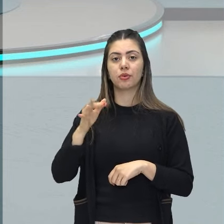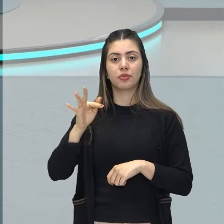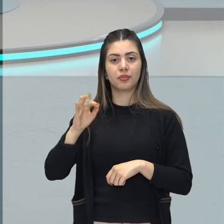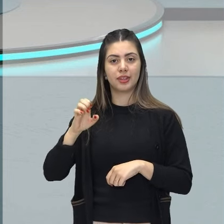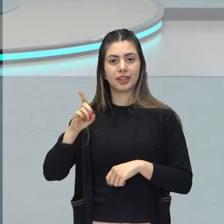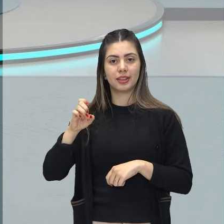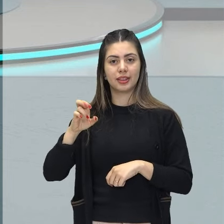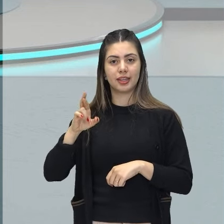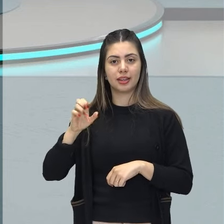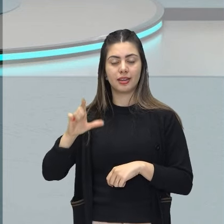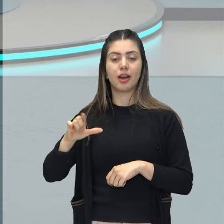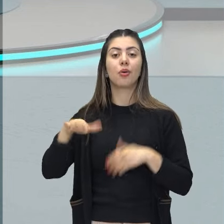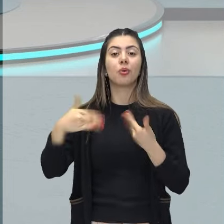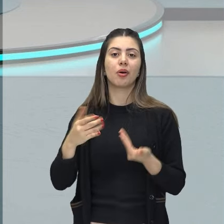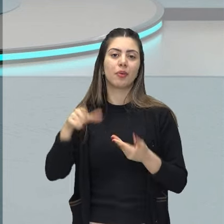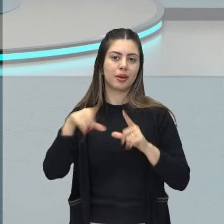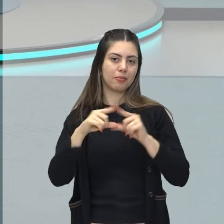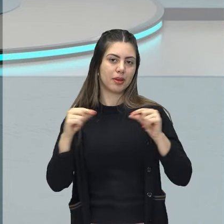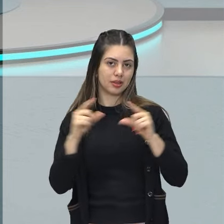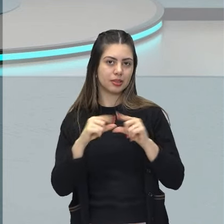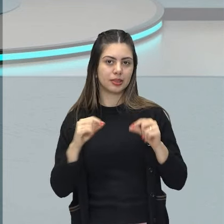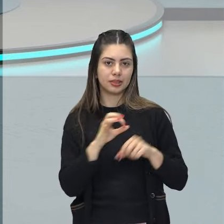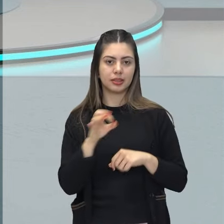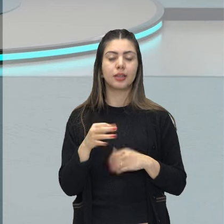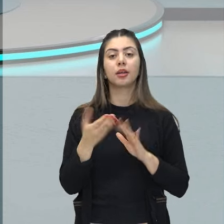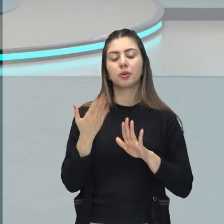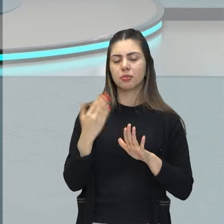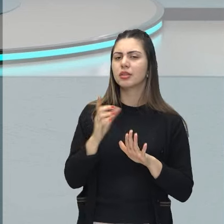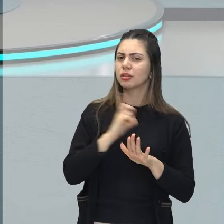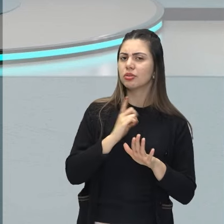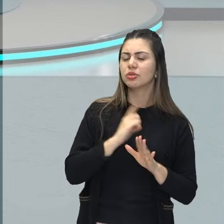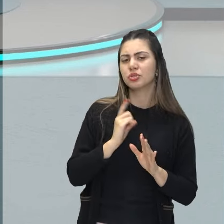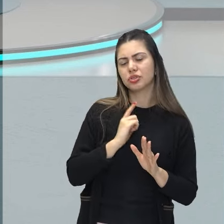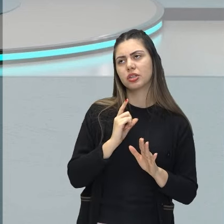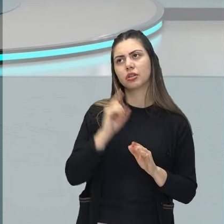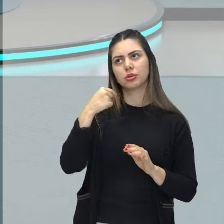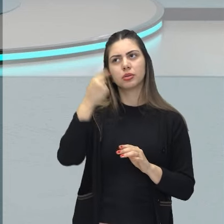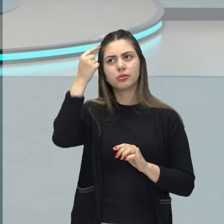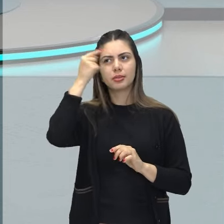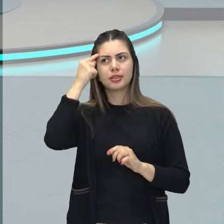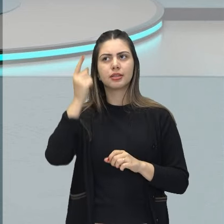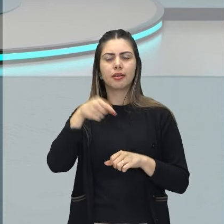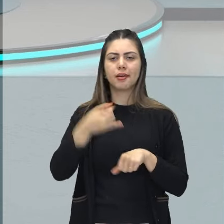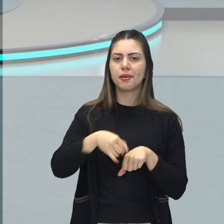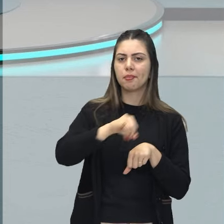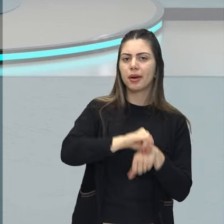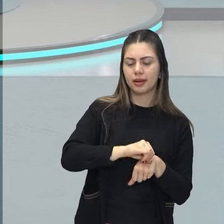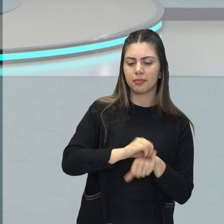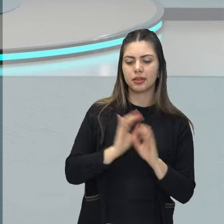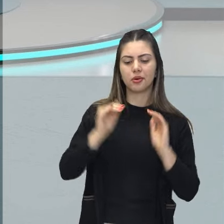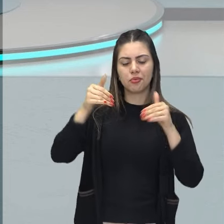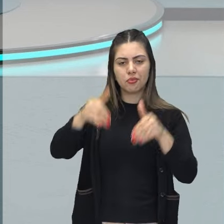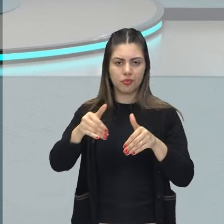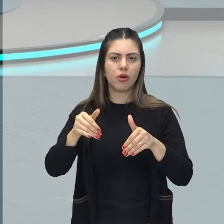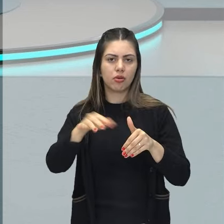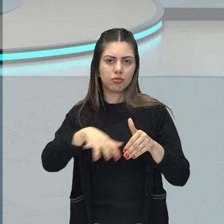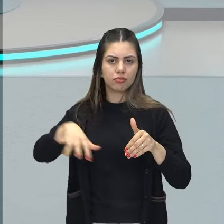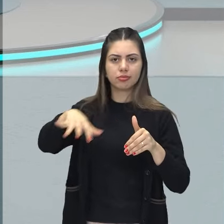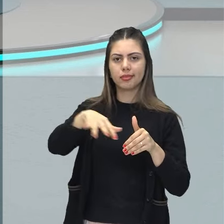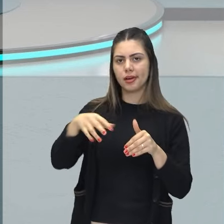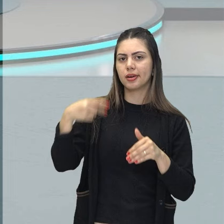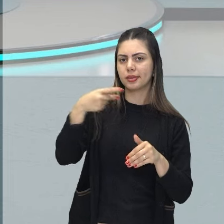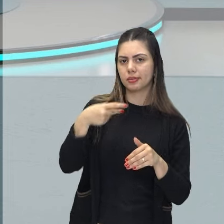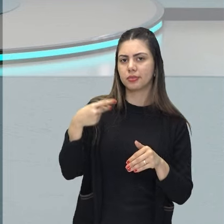Brasília, que saiu do papel. Ela já existia ali uma ideia de construir uma capital mais centralizada, mais no